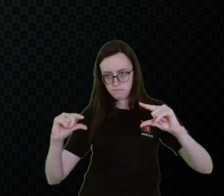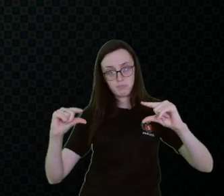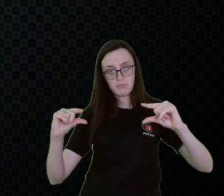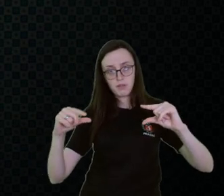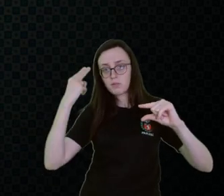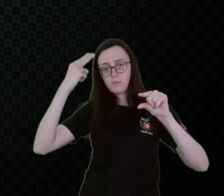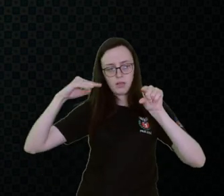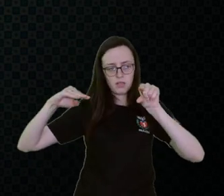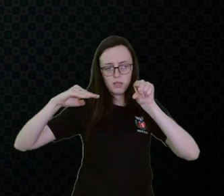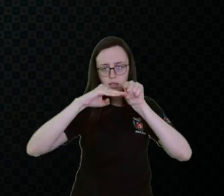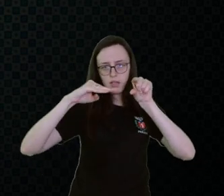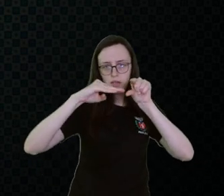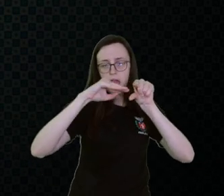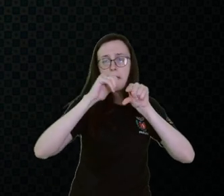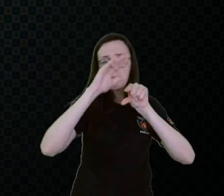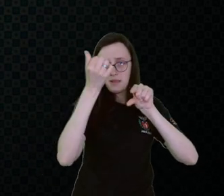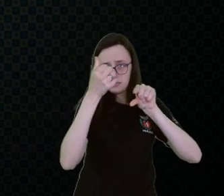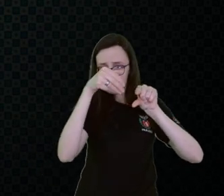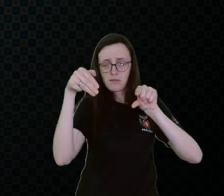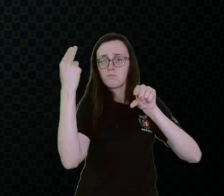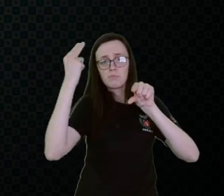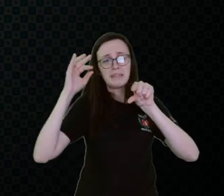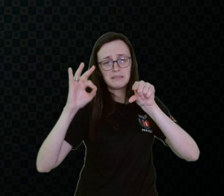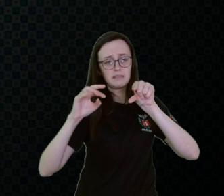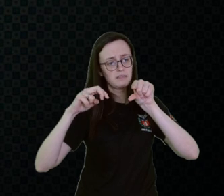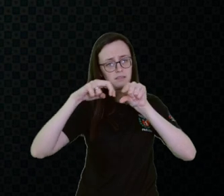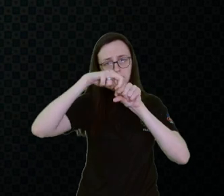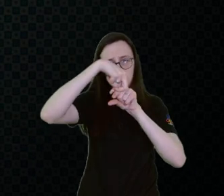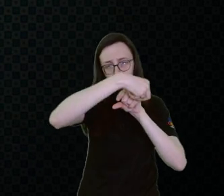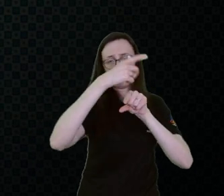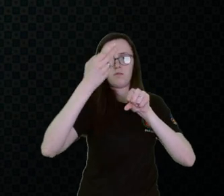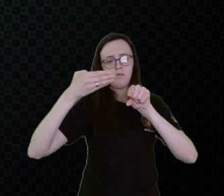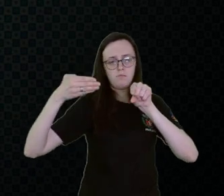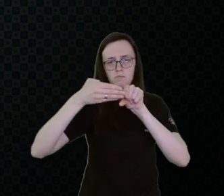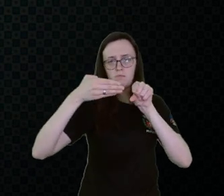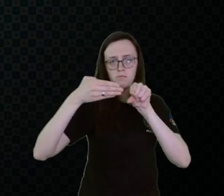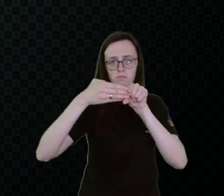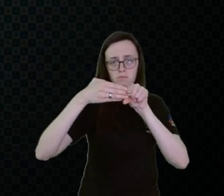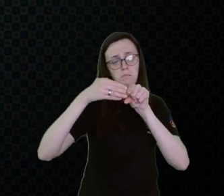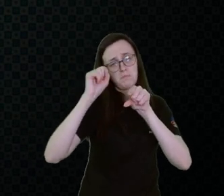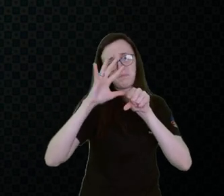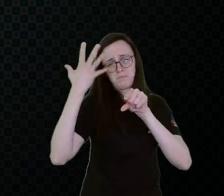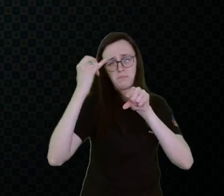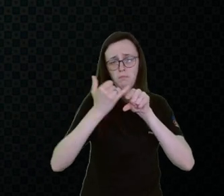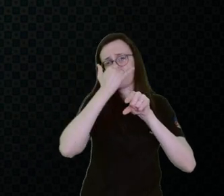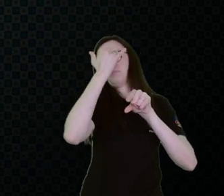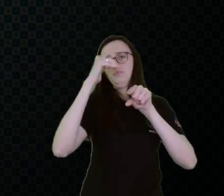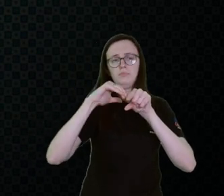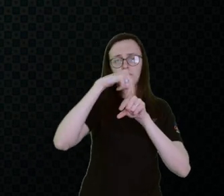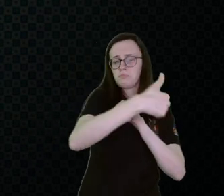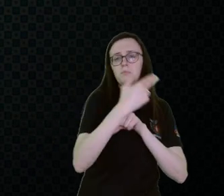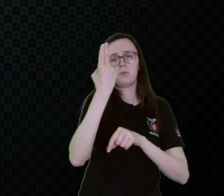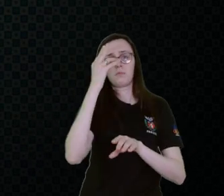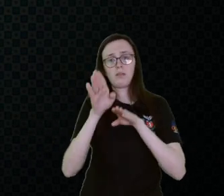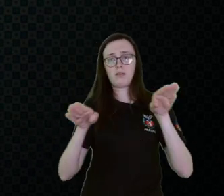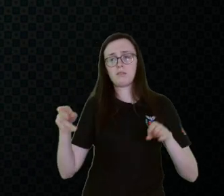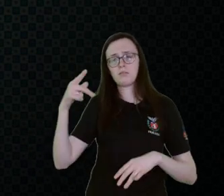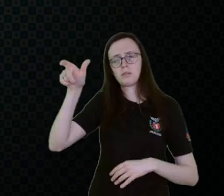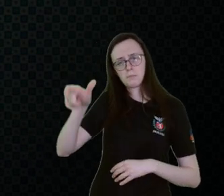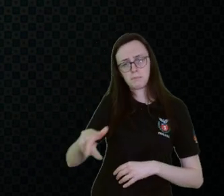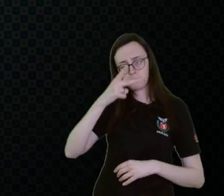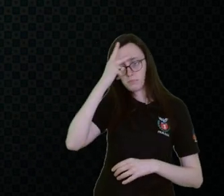ele não pode ser superior a 6 milímetros. Senão, a pessoa com certeza vai poder sofrer uma queda, vai inviabilizar a acessibilidade dela.